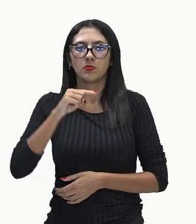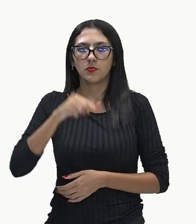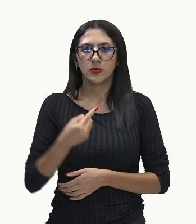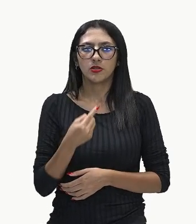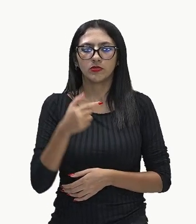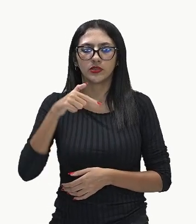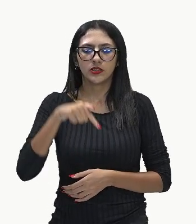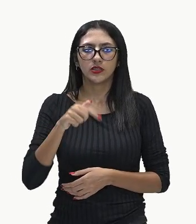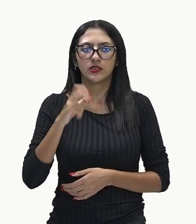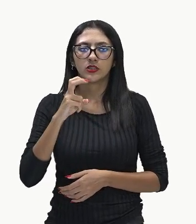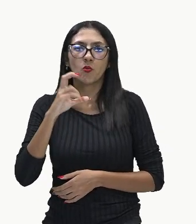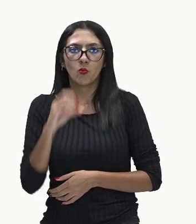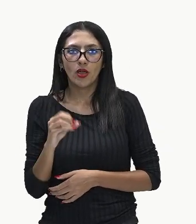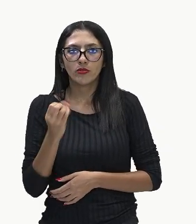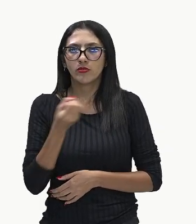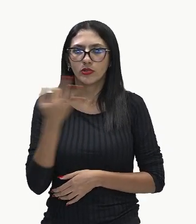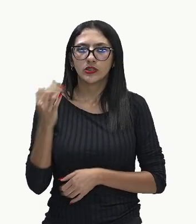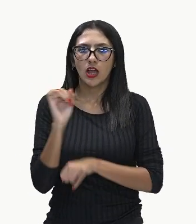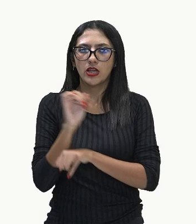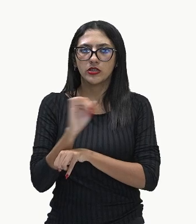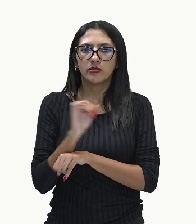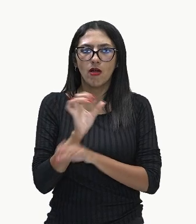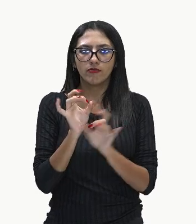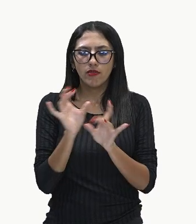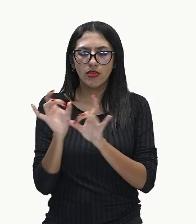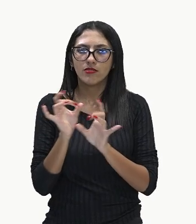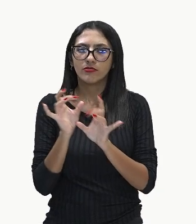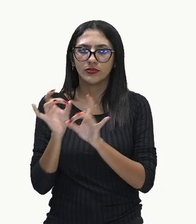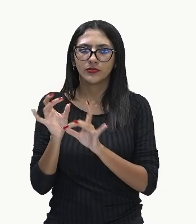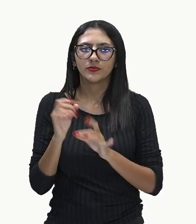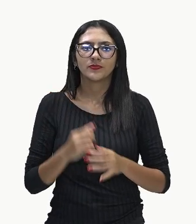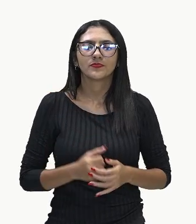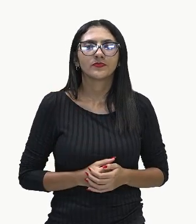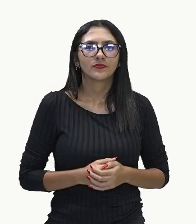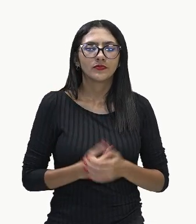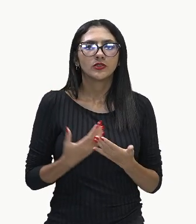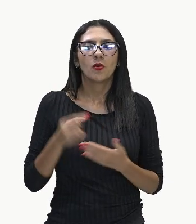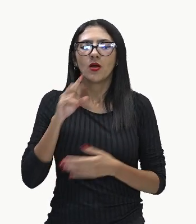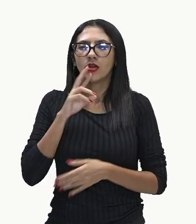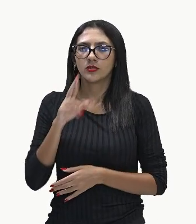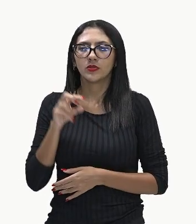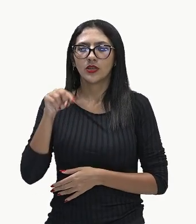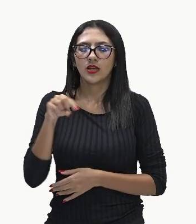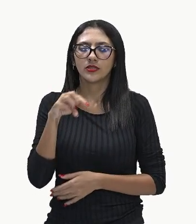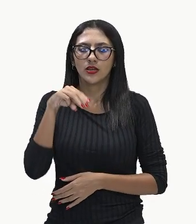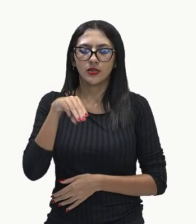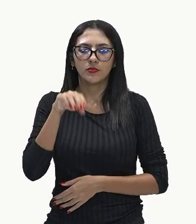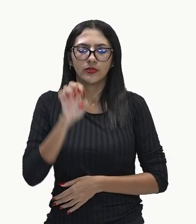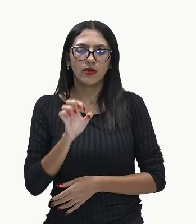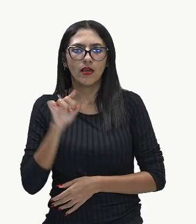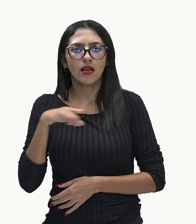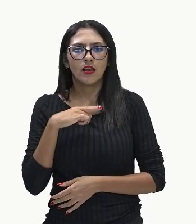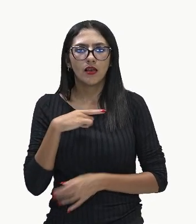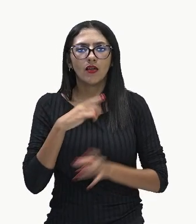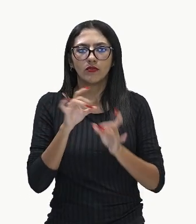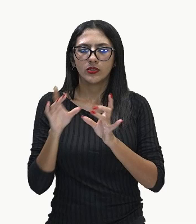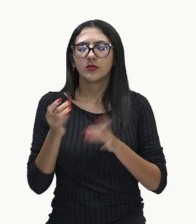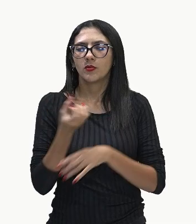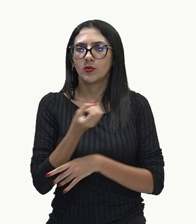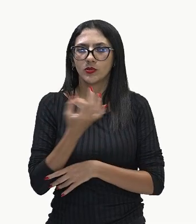unidades, tá? Essa vai ser a média. Então, a média de veículos, né, vendidos aí por todas as